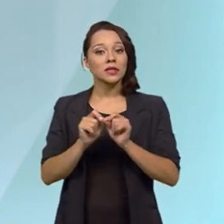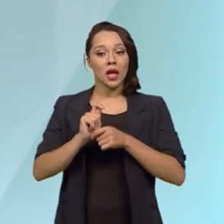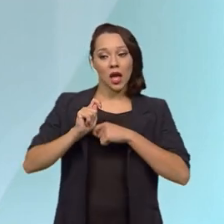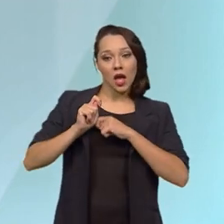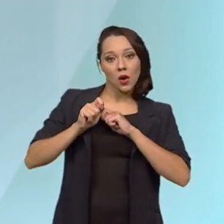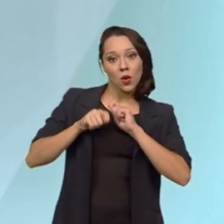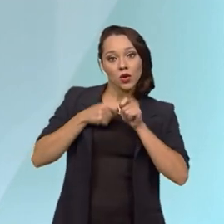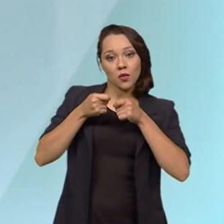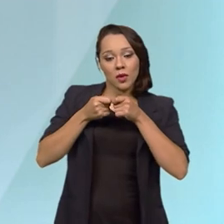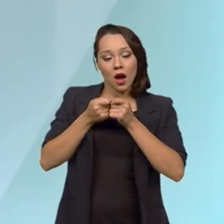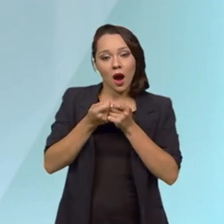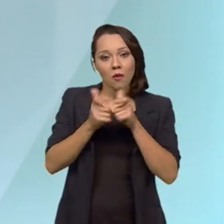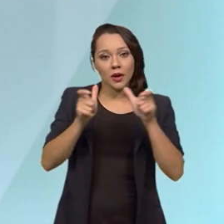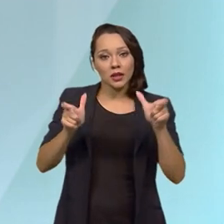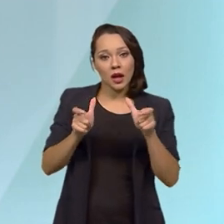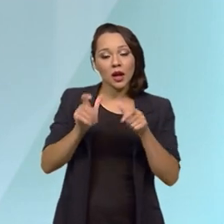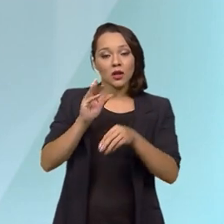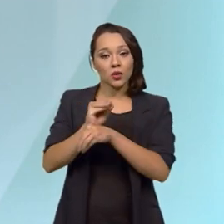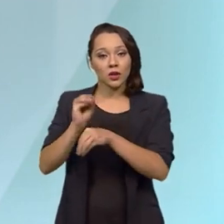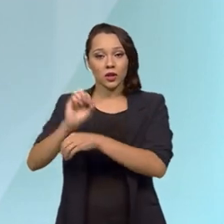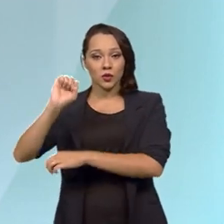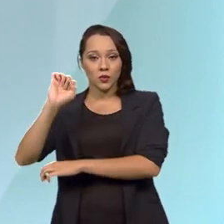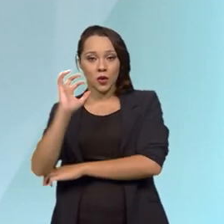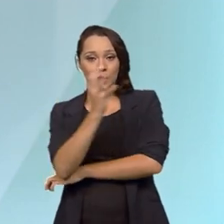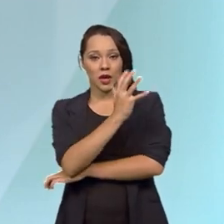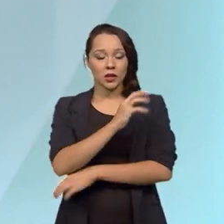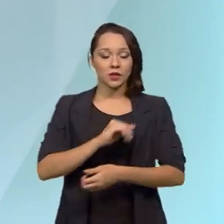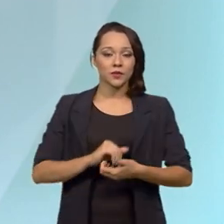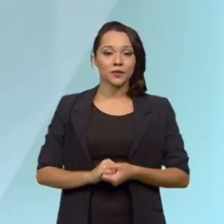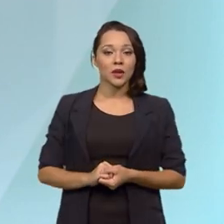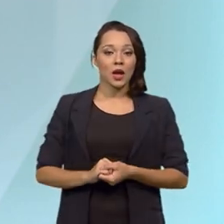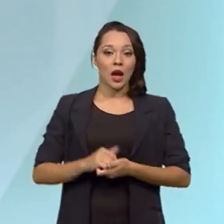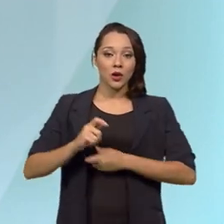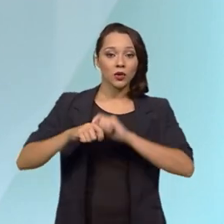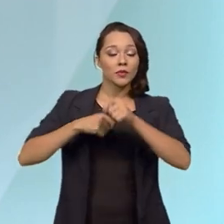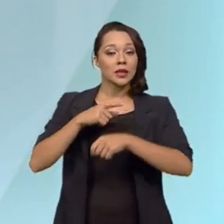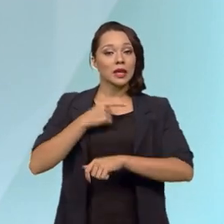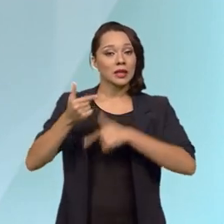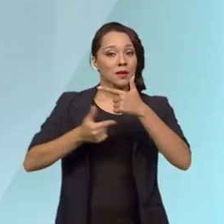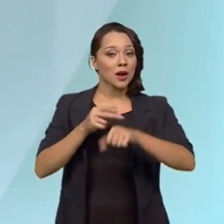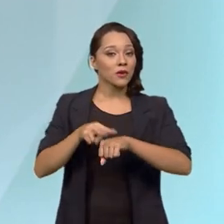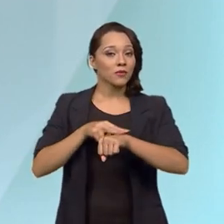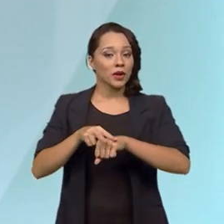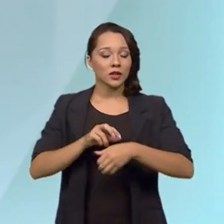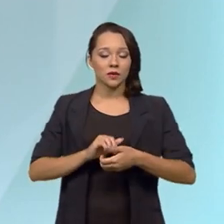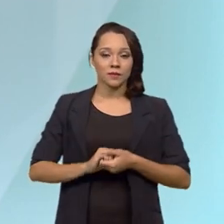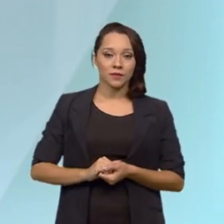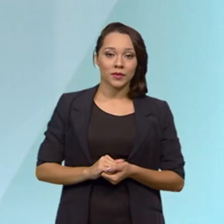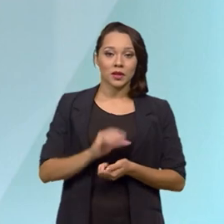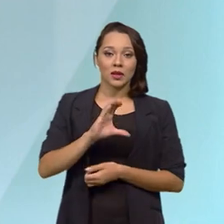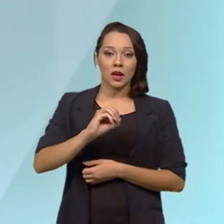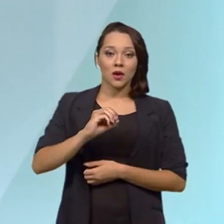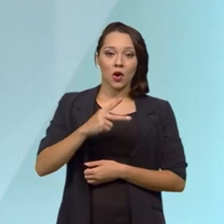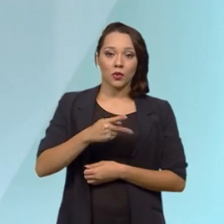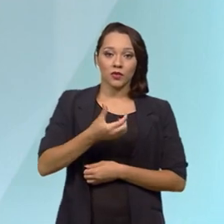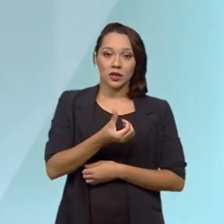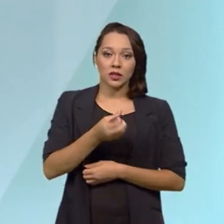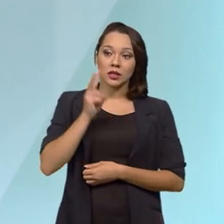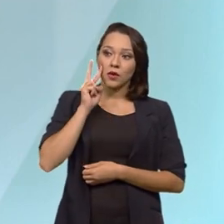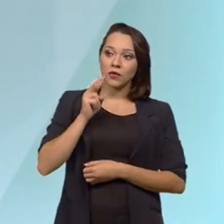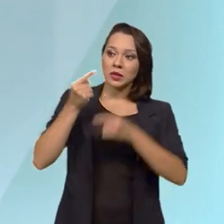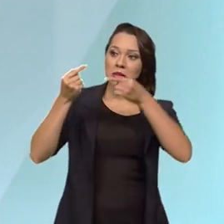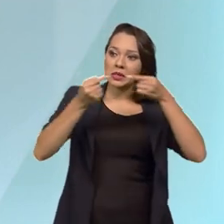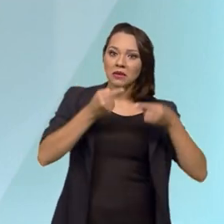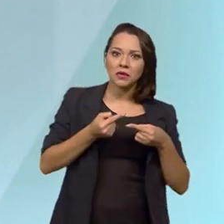economia crescer na direção do verde, a sua economia gerar emprego verde. Durante a conferência do clima, eu vi esses desafios, alguns